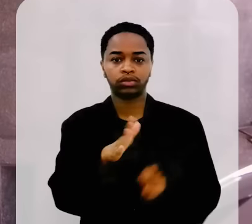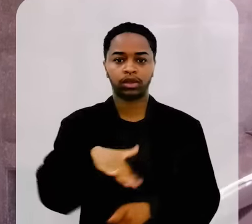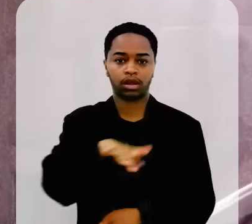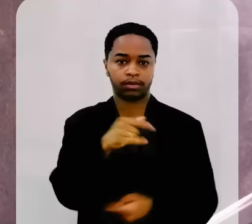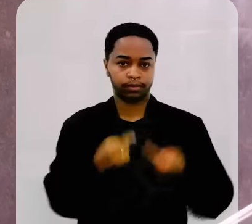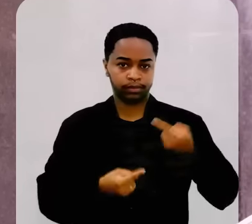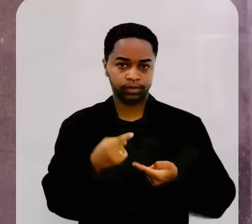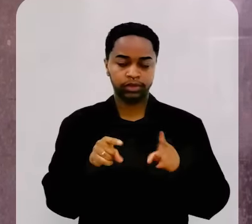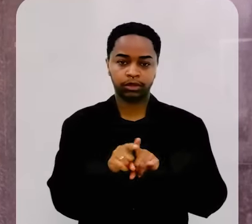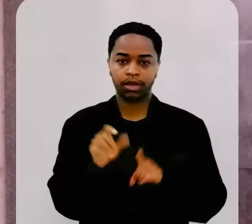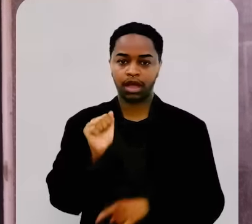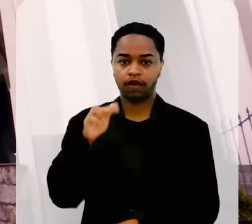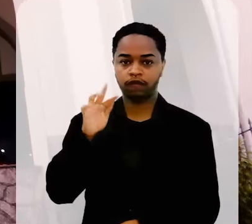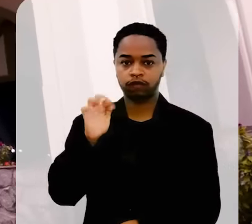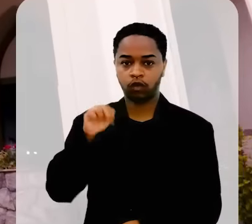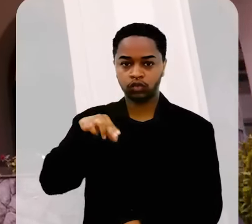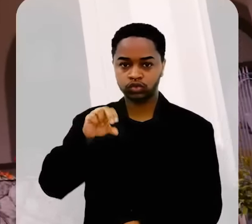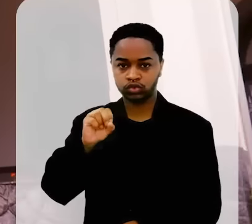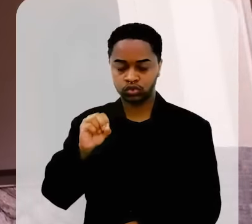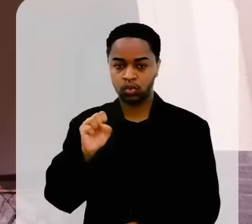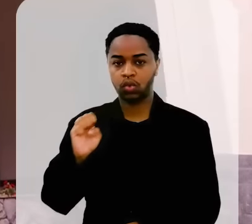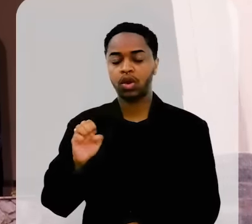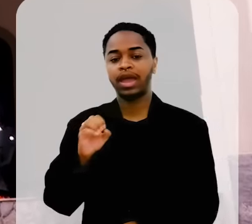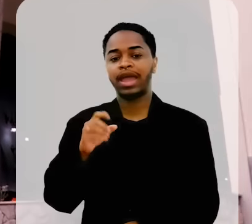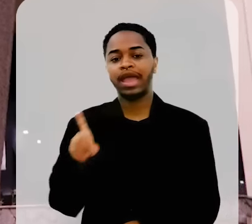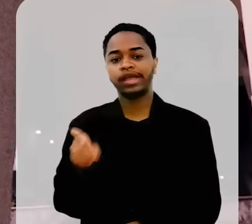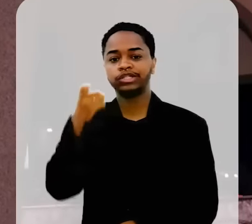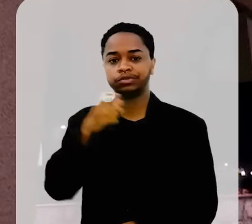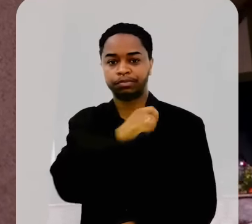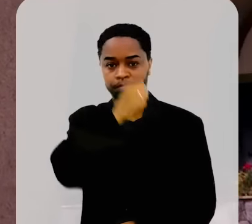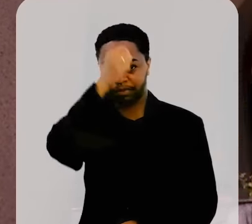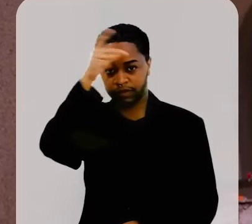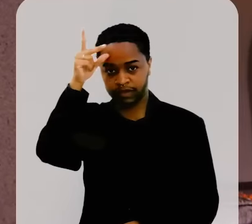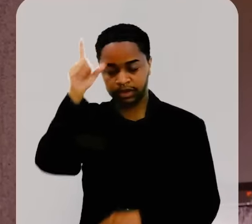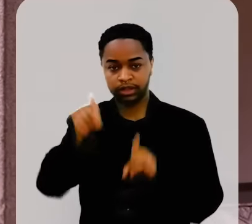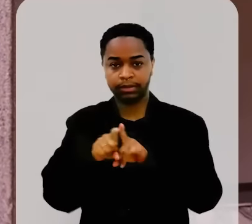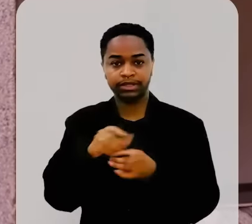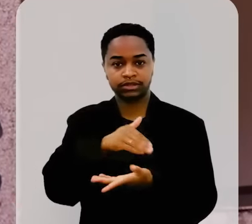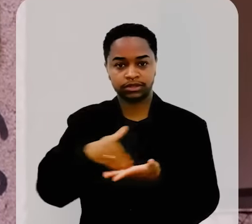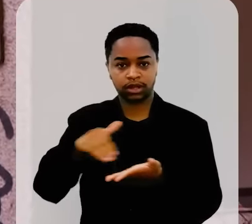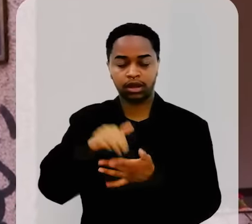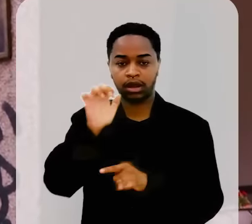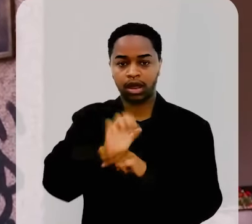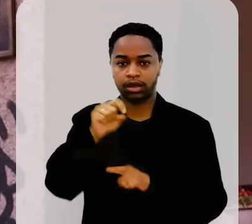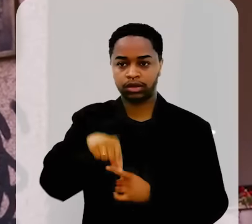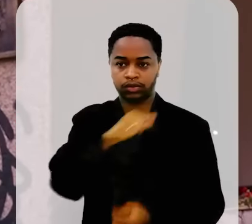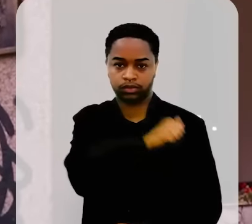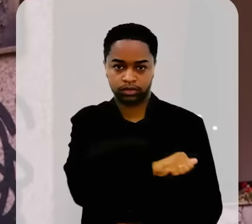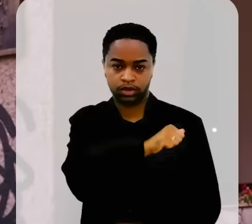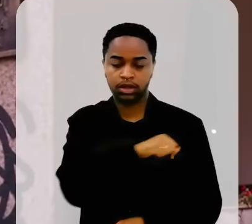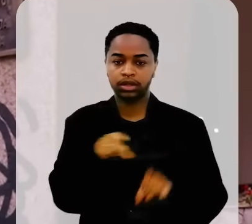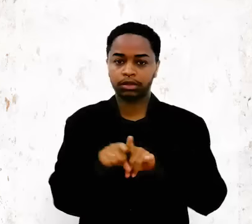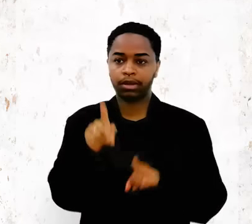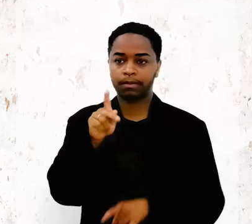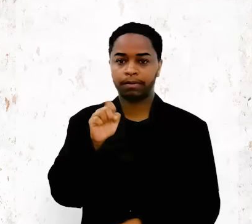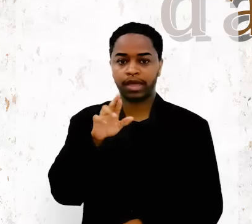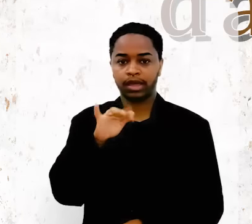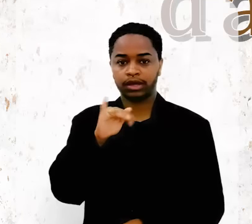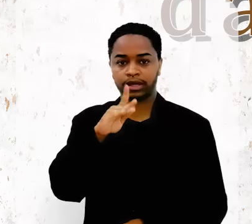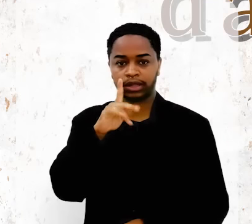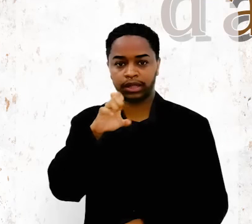dominaram o cenário político. Afonso Monerá foi prefeito da cidade e secretário de Estado do Rio de Janeiro.